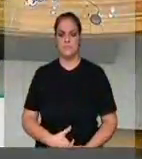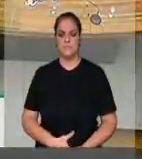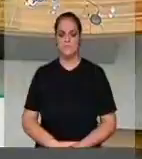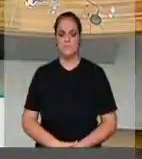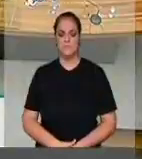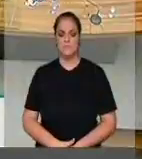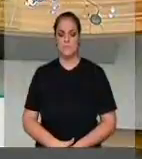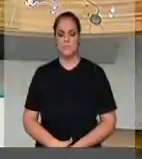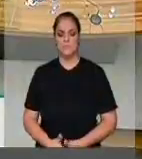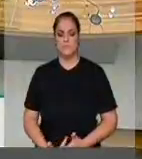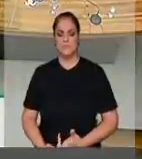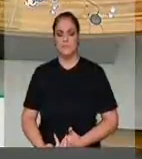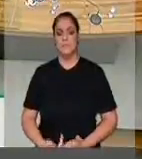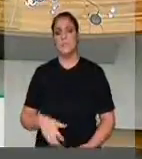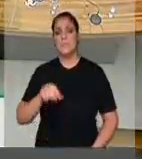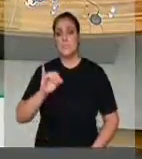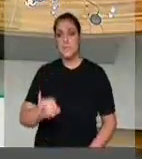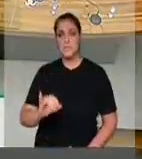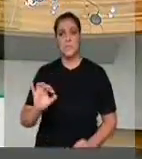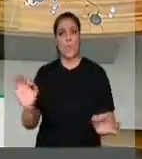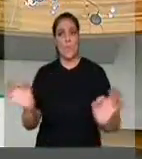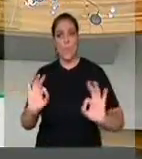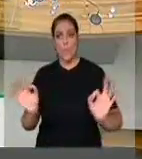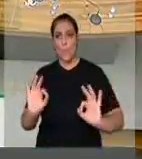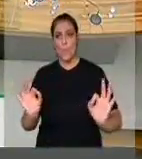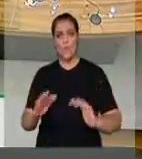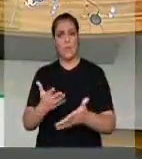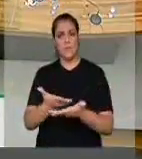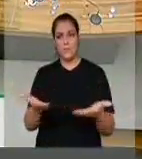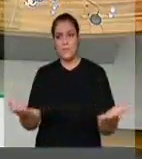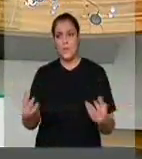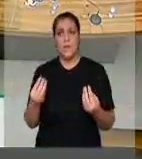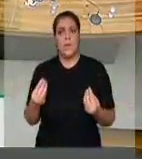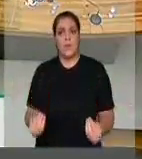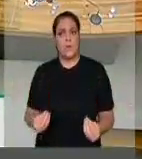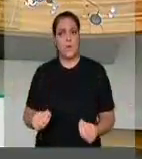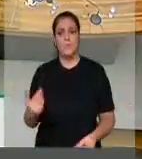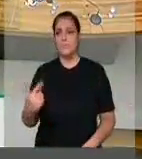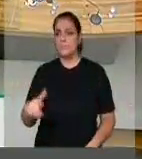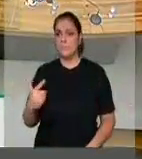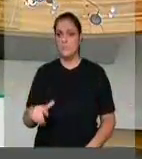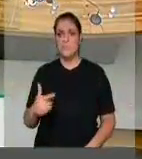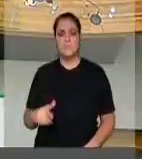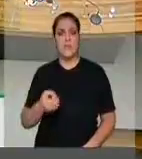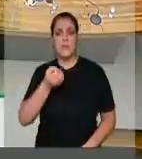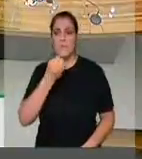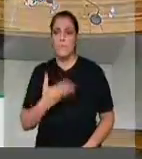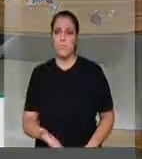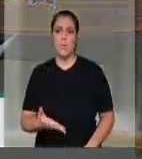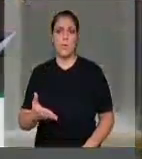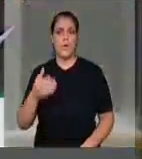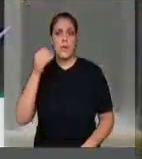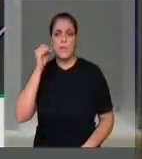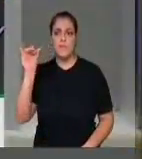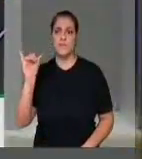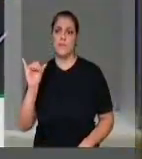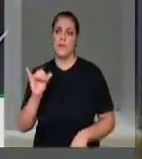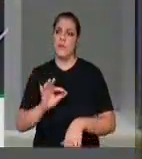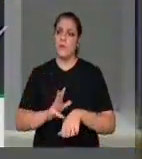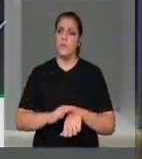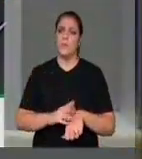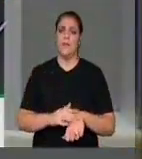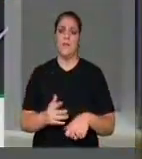endemias, a prevenção e saúde seria menor, precária. E o acompanhamento das pessoas como cidadãos e